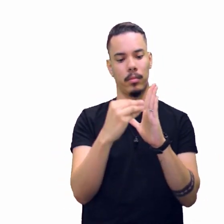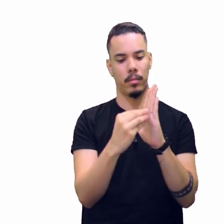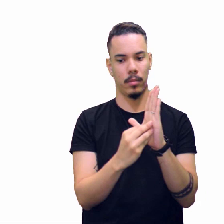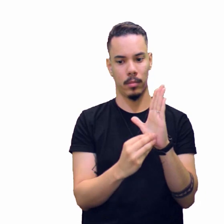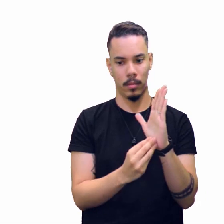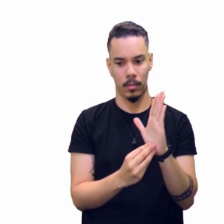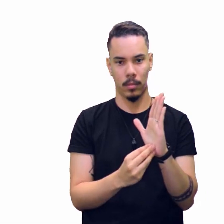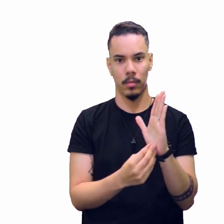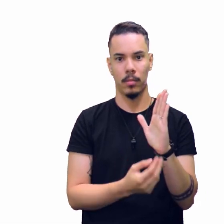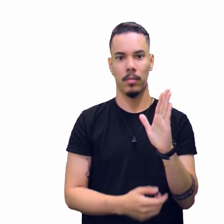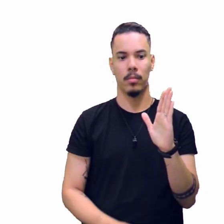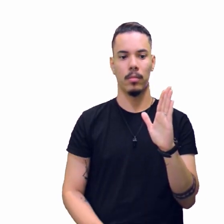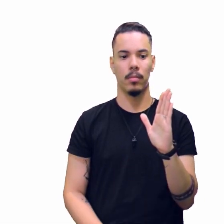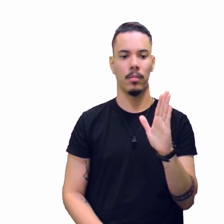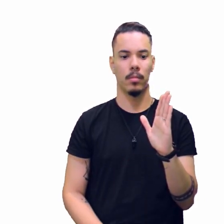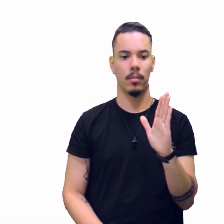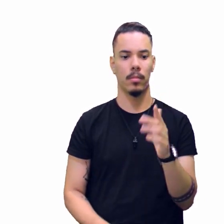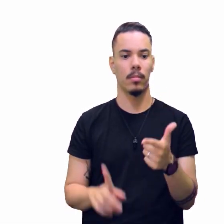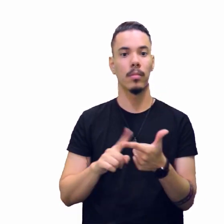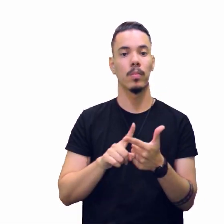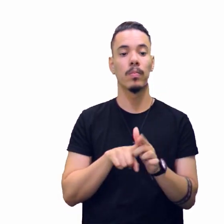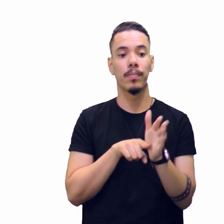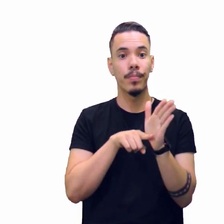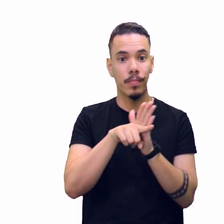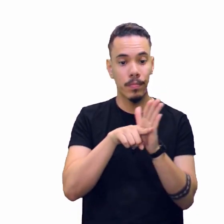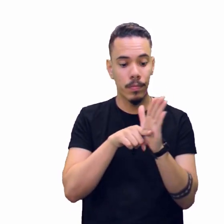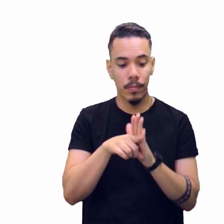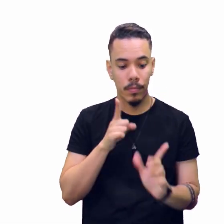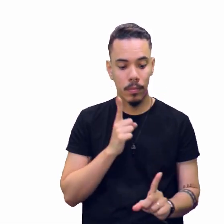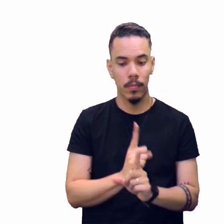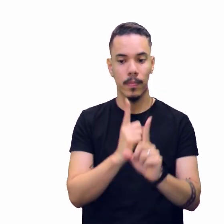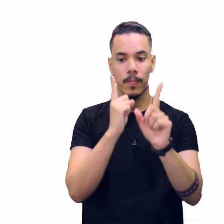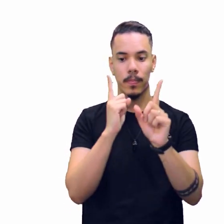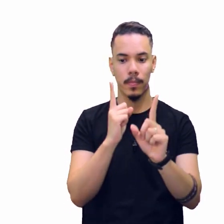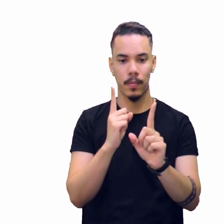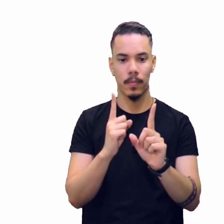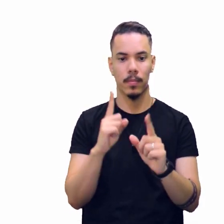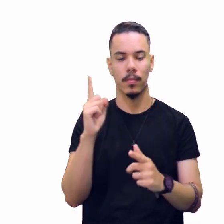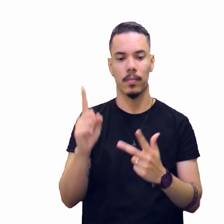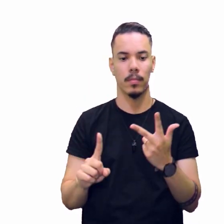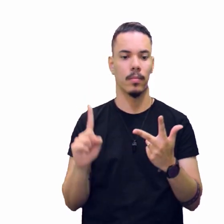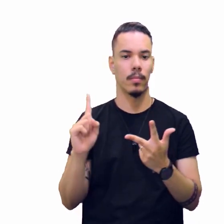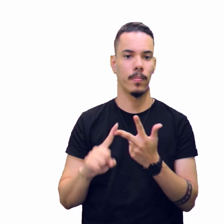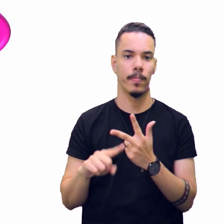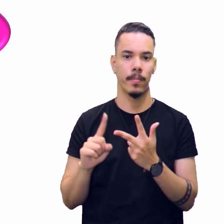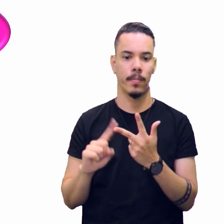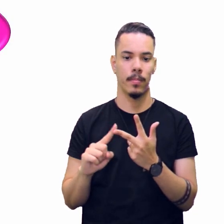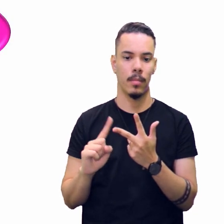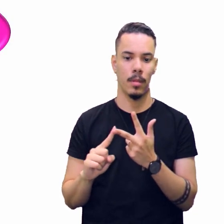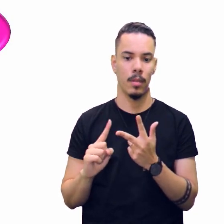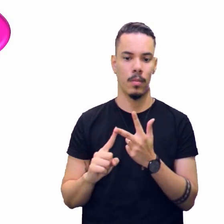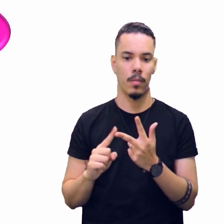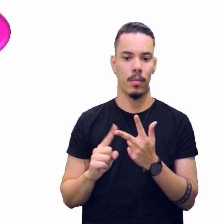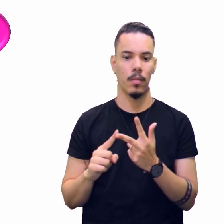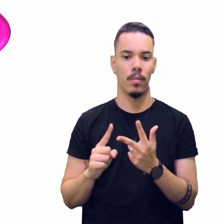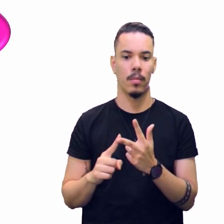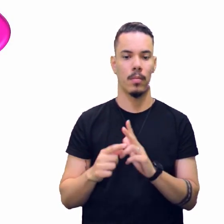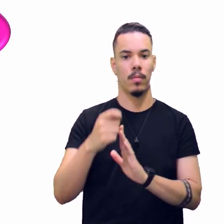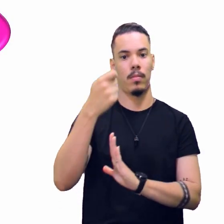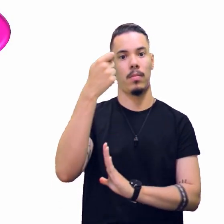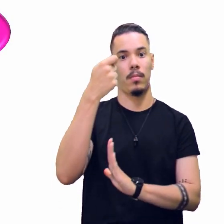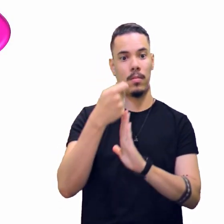depois, a apuração e depois, o que acontece? A